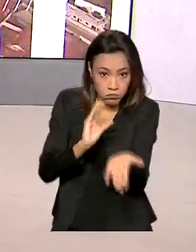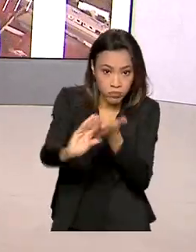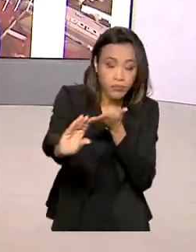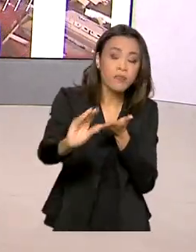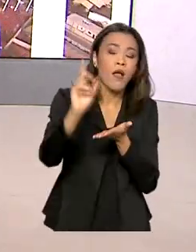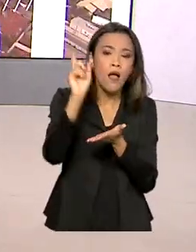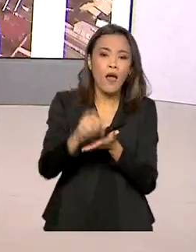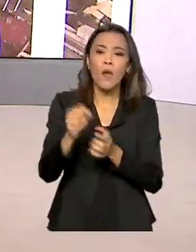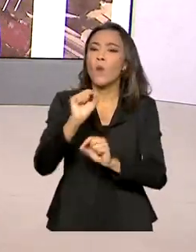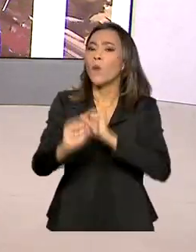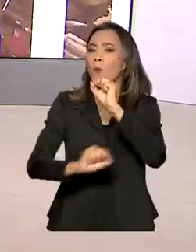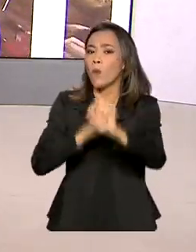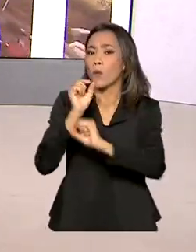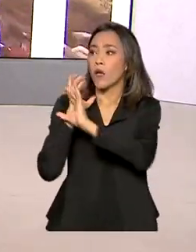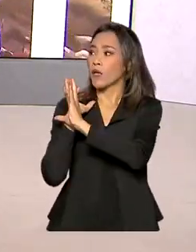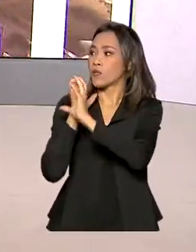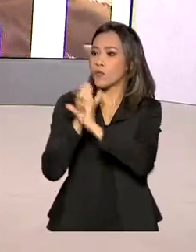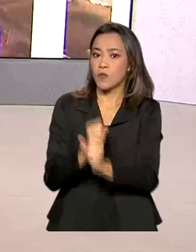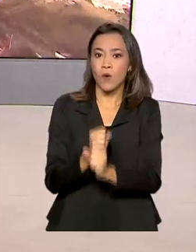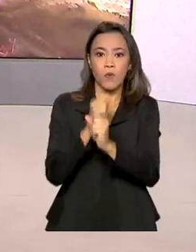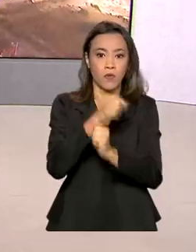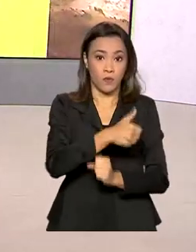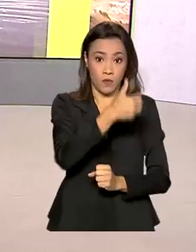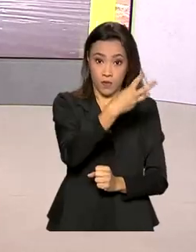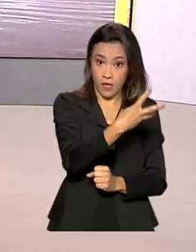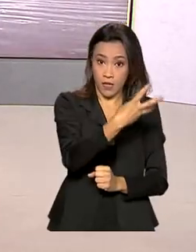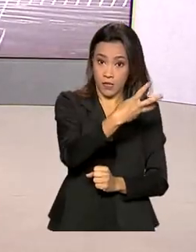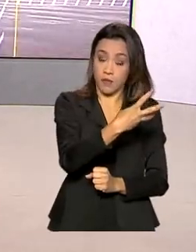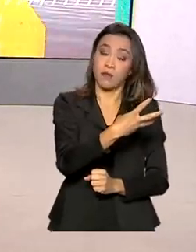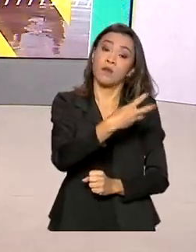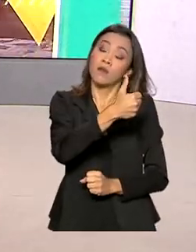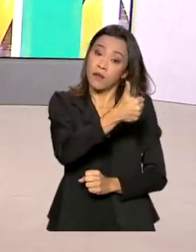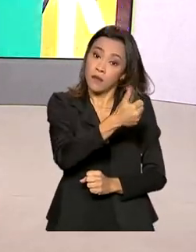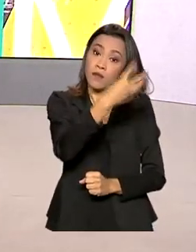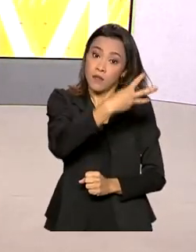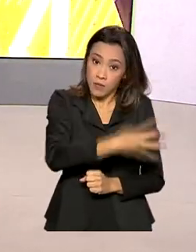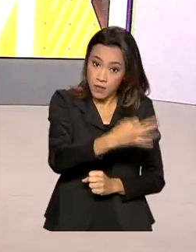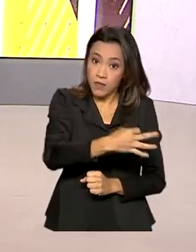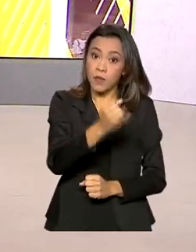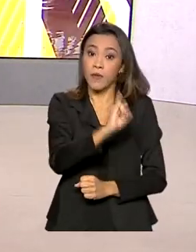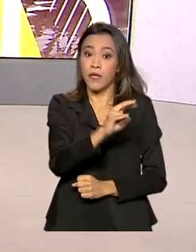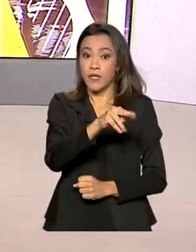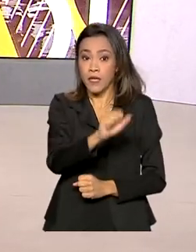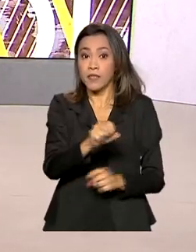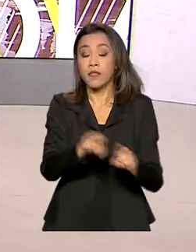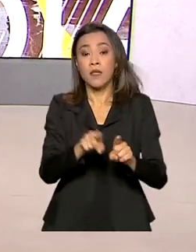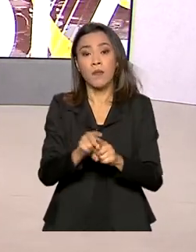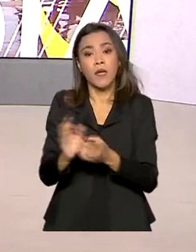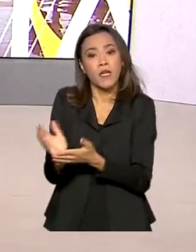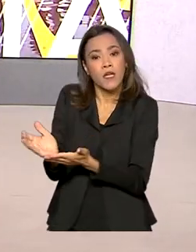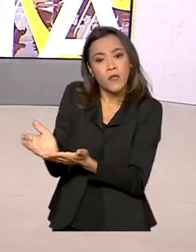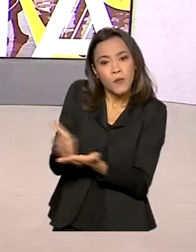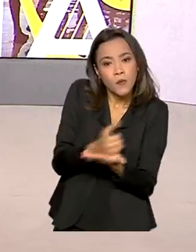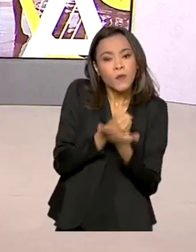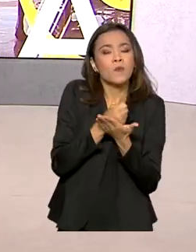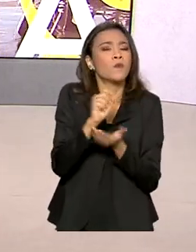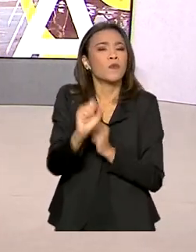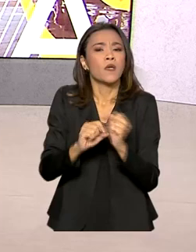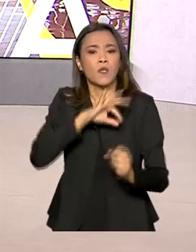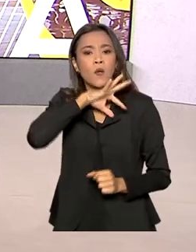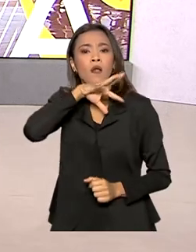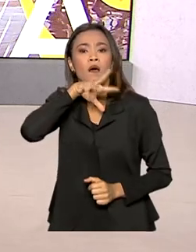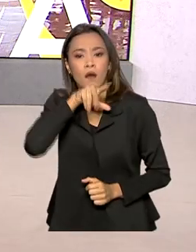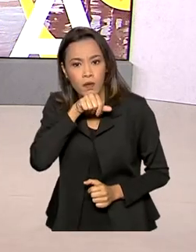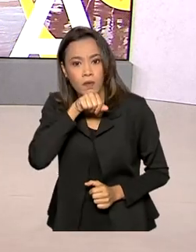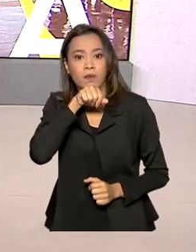é a soma da antecipação do 13º do INSS e o primeiro lote de restituição do imposto de renda. E com mais dinheiro no